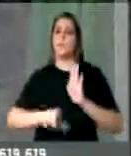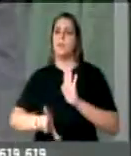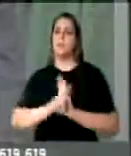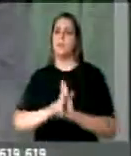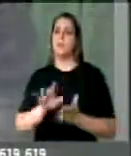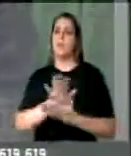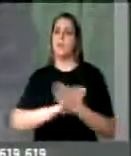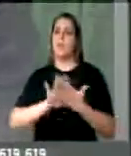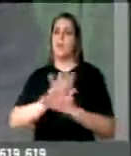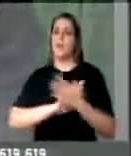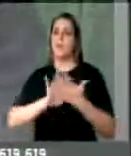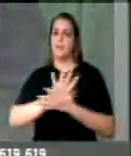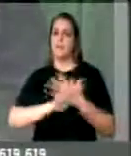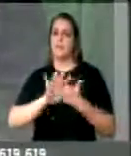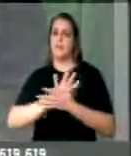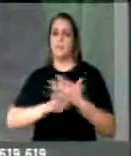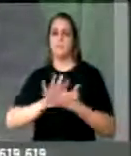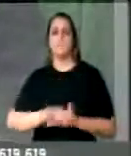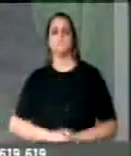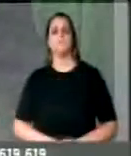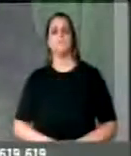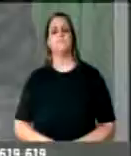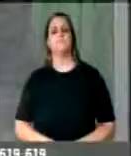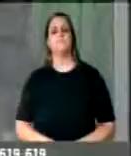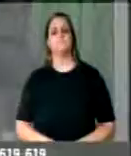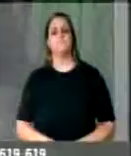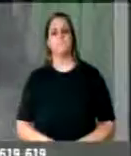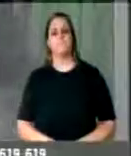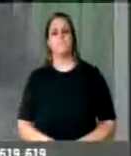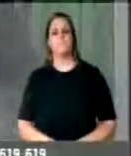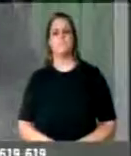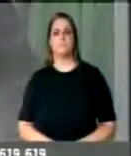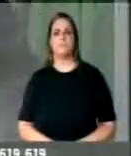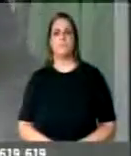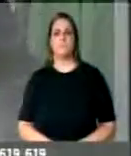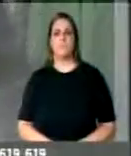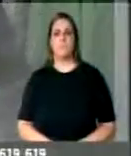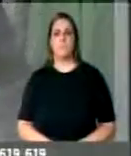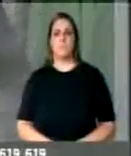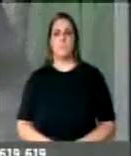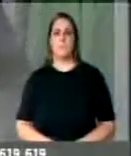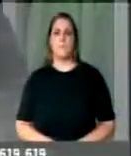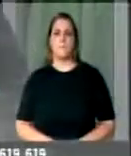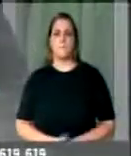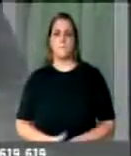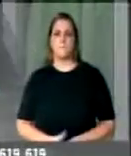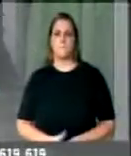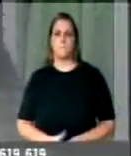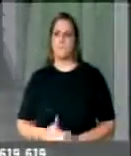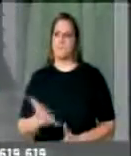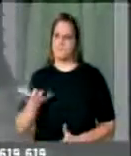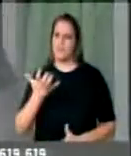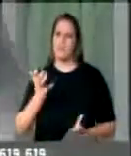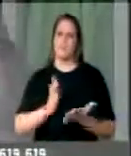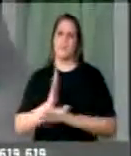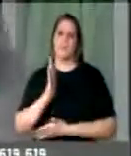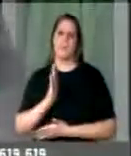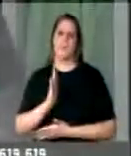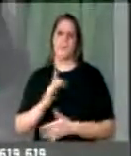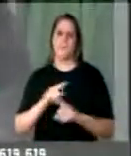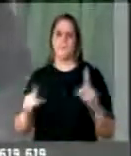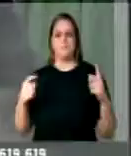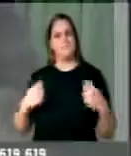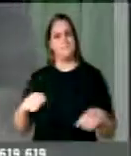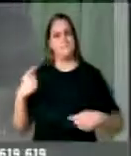trata sobre as 10 medidas de combate à corrupção seja aprovado nesta casa, mas com amplo debate. Não é uma